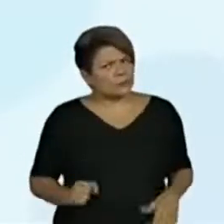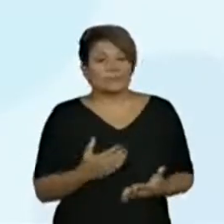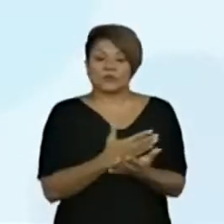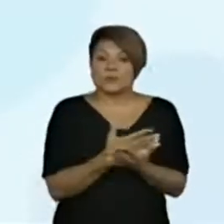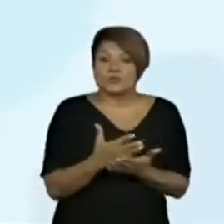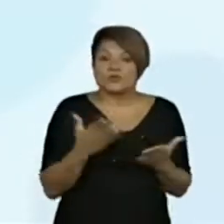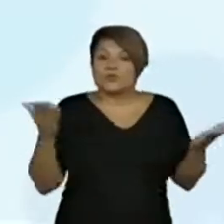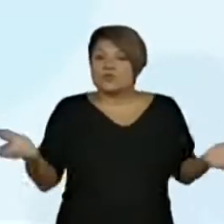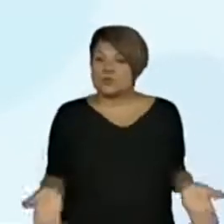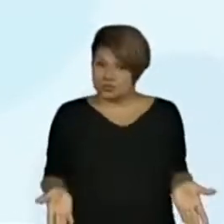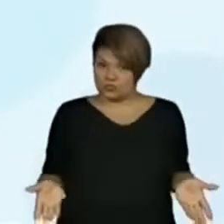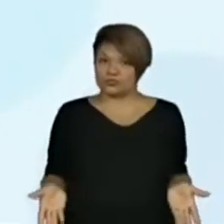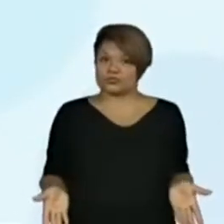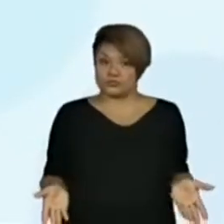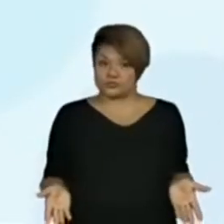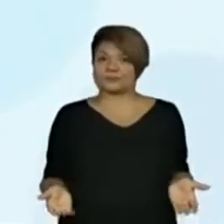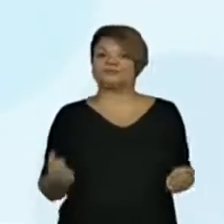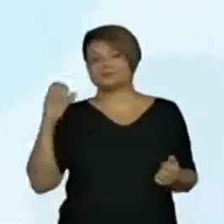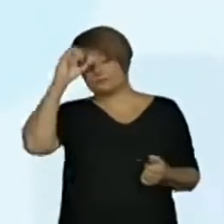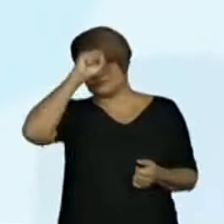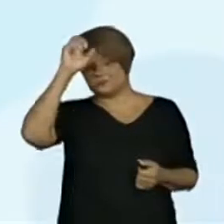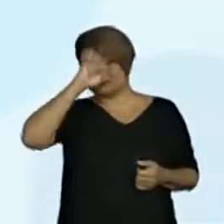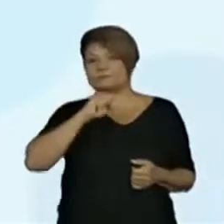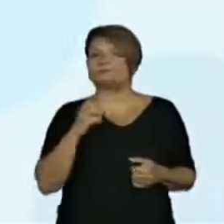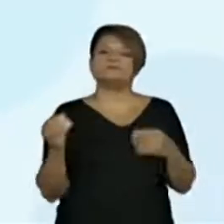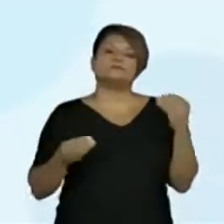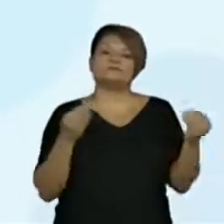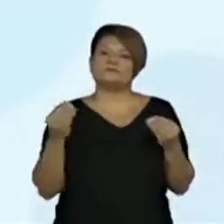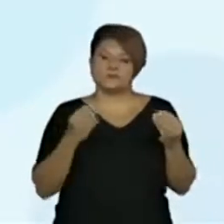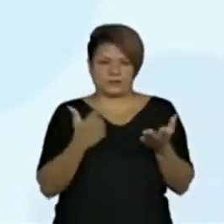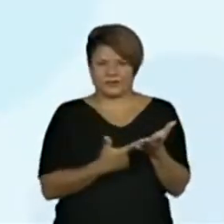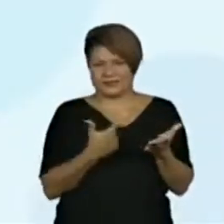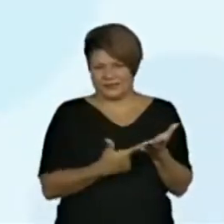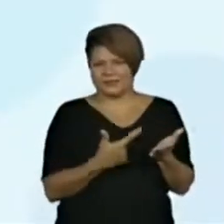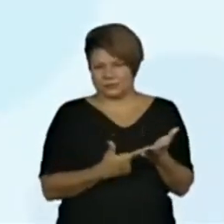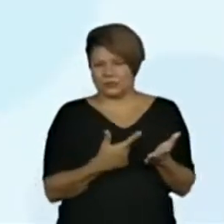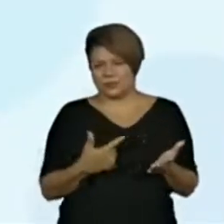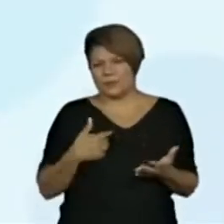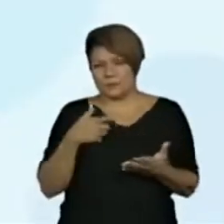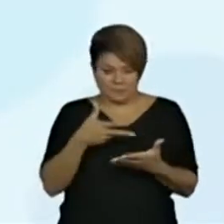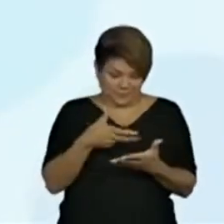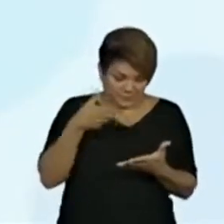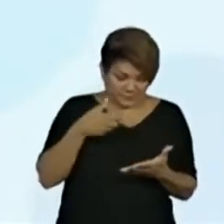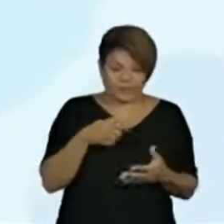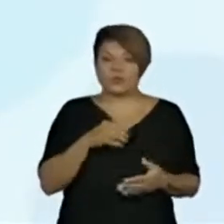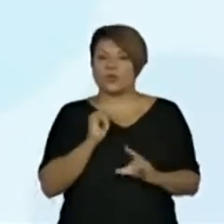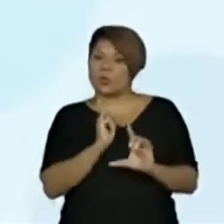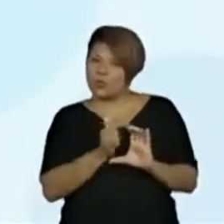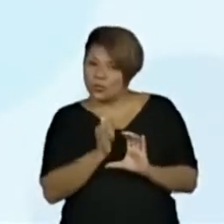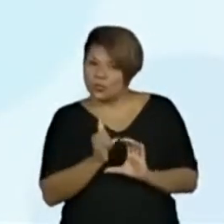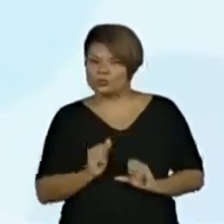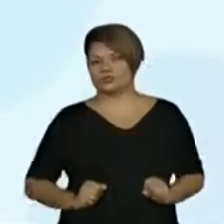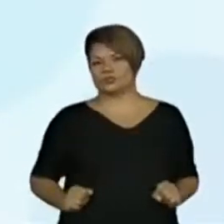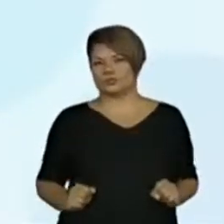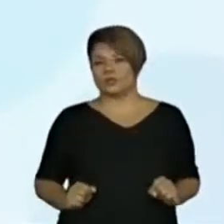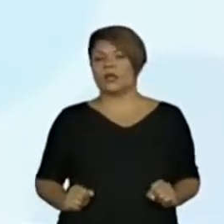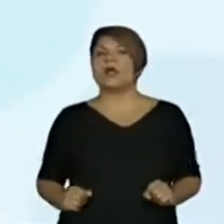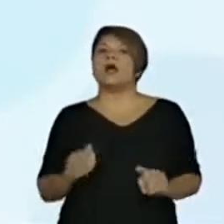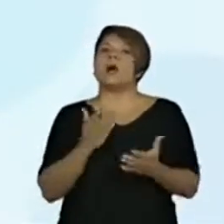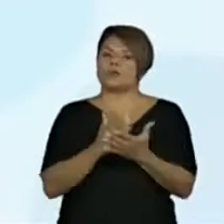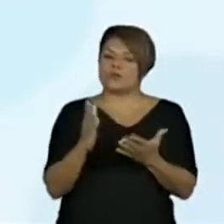começou a aprender os elementos da parte da literatura, né? De perceber que é um conto, os personagens, algumas